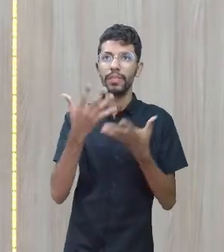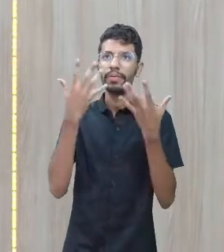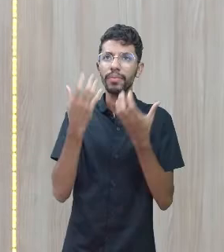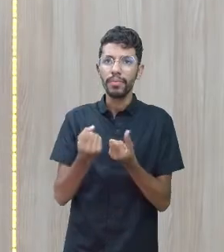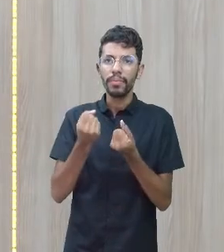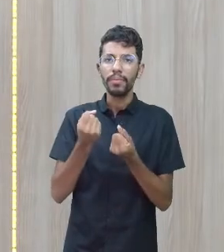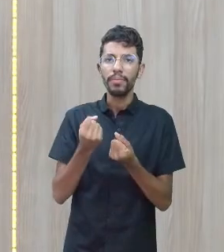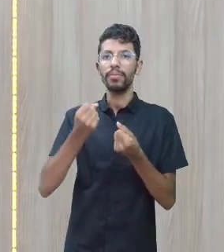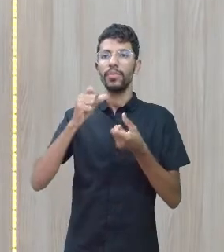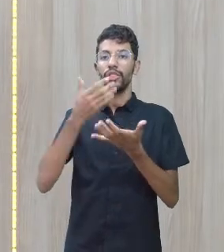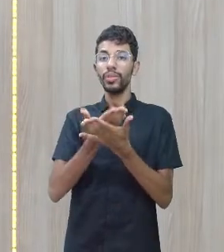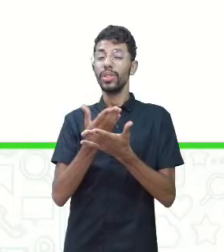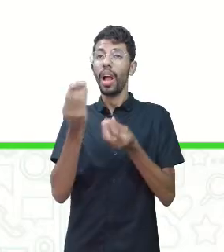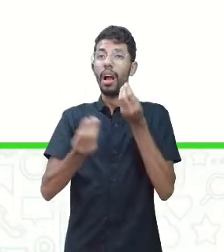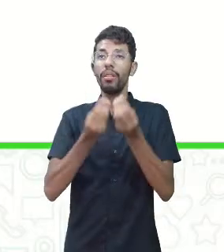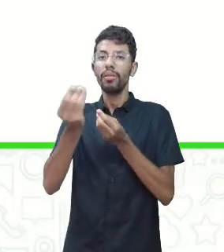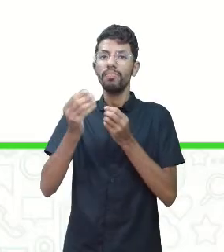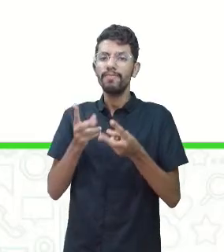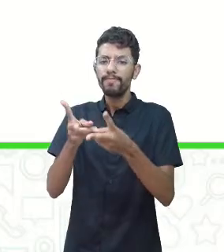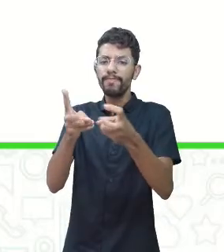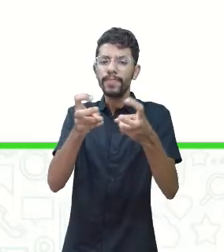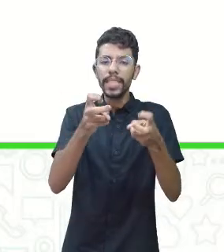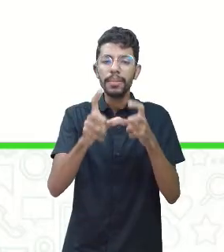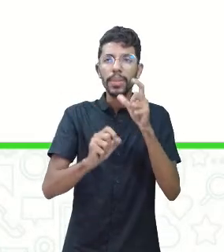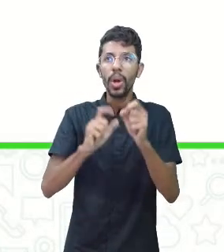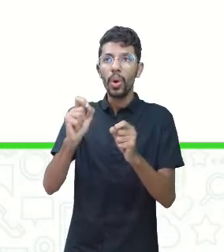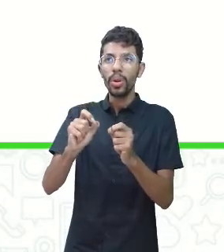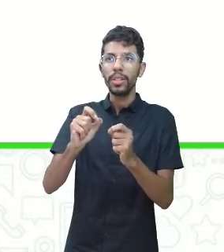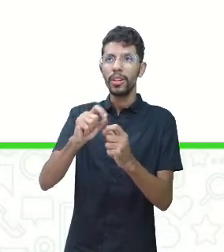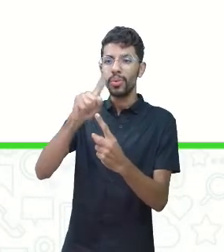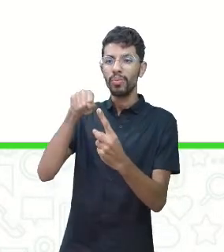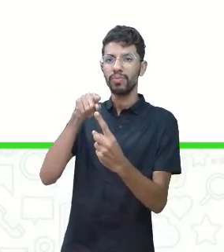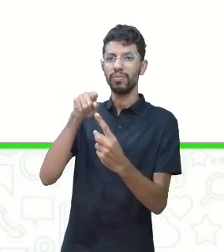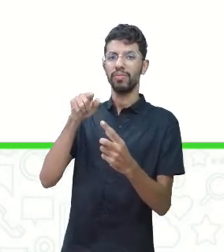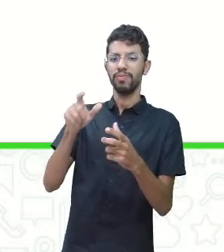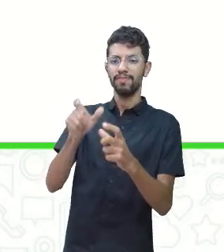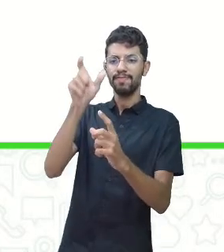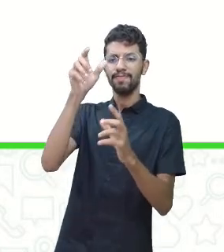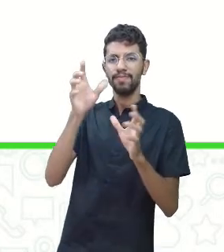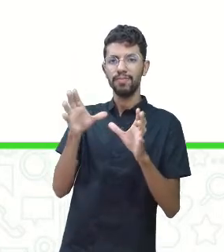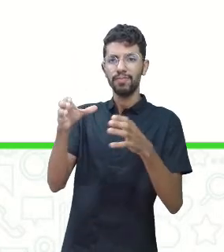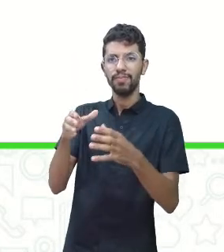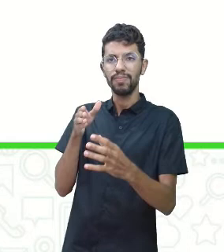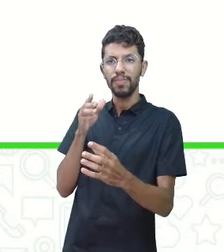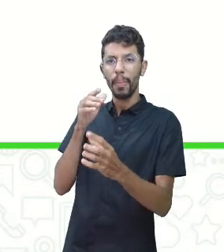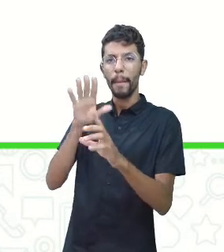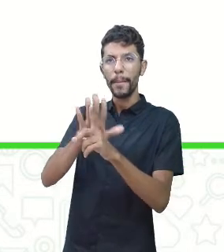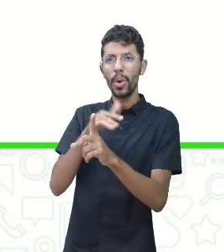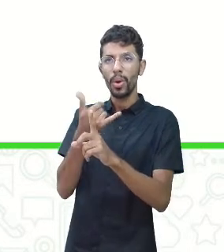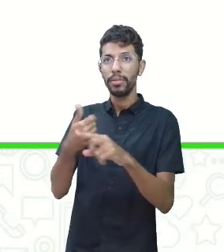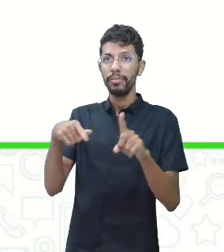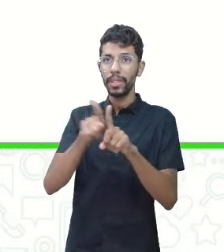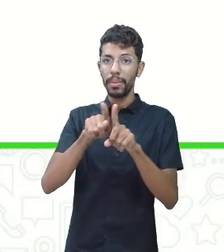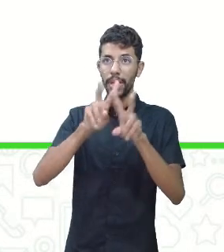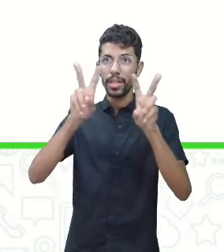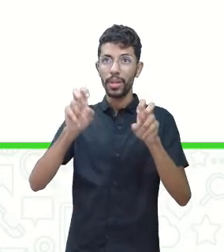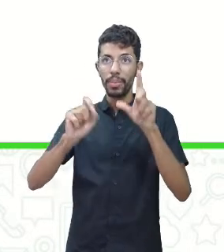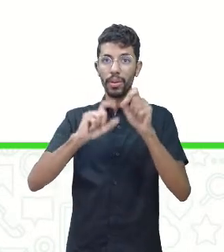como identificar o alvo do bullying. Também vamos falar sobre a lei do bullying escolar.